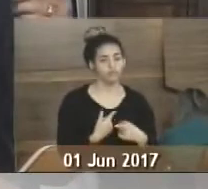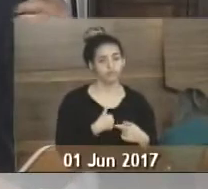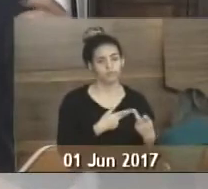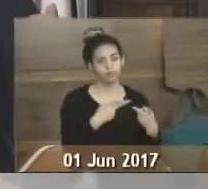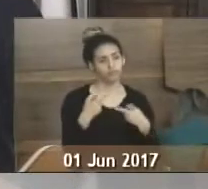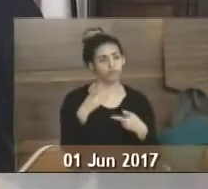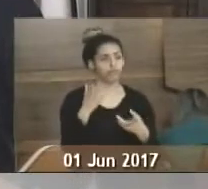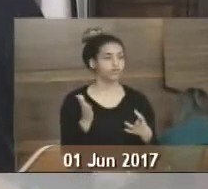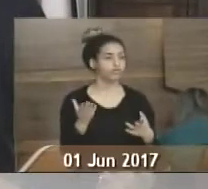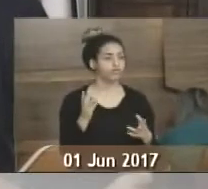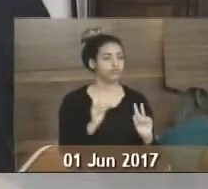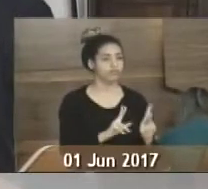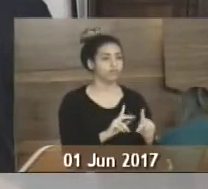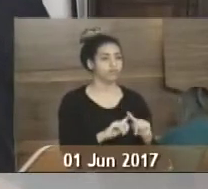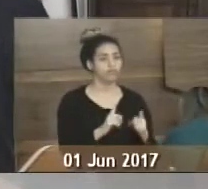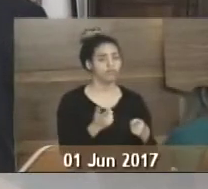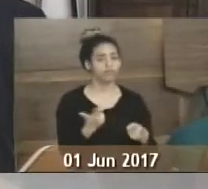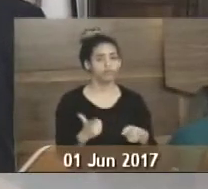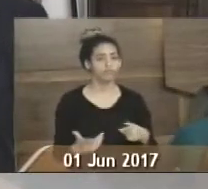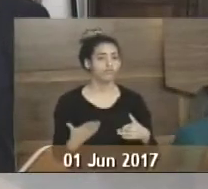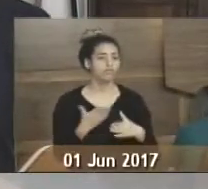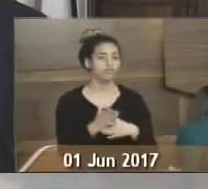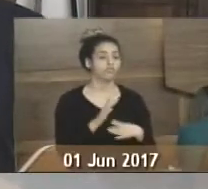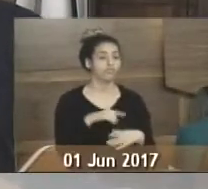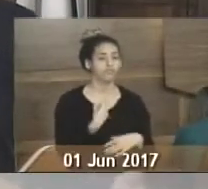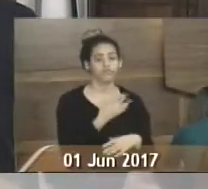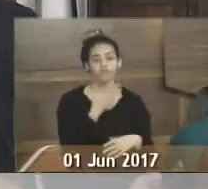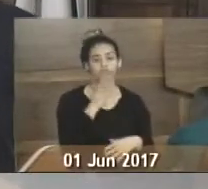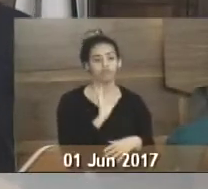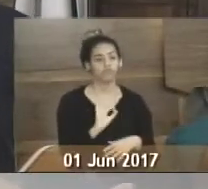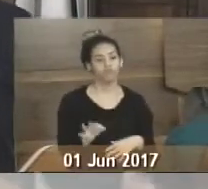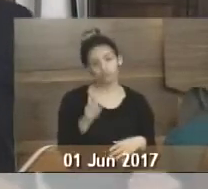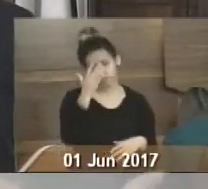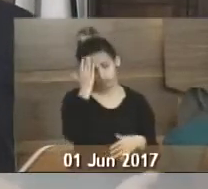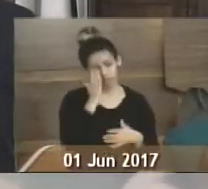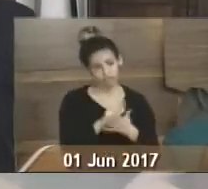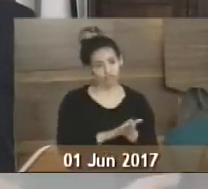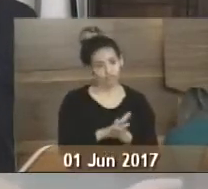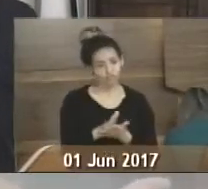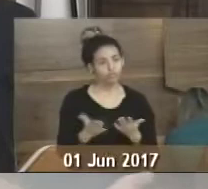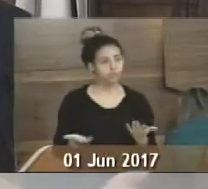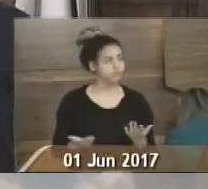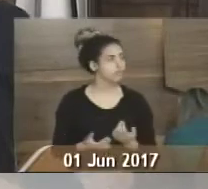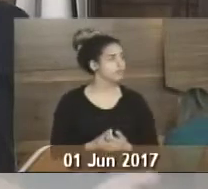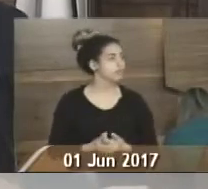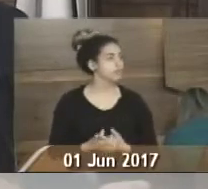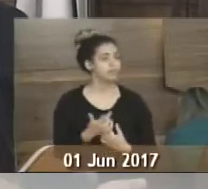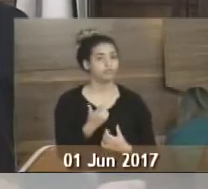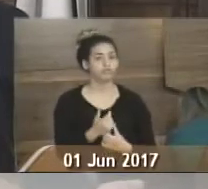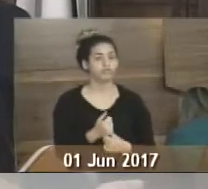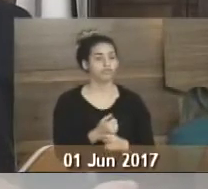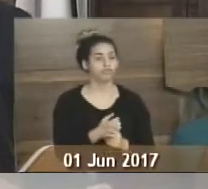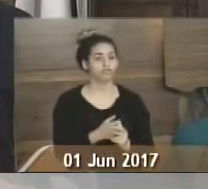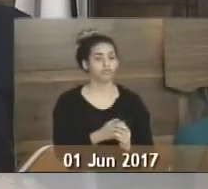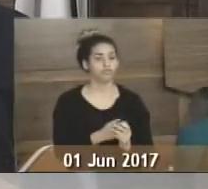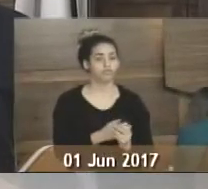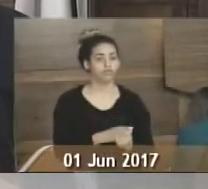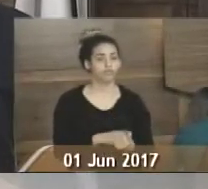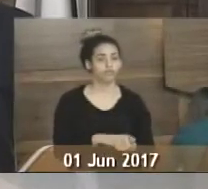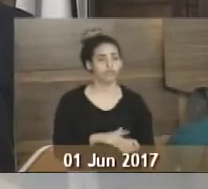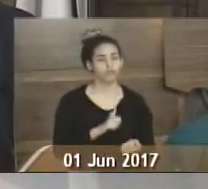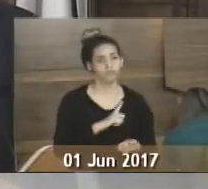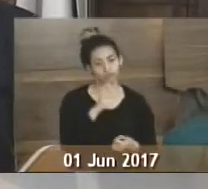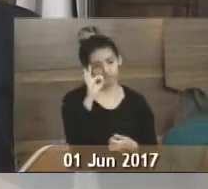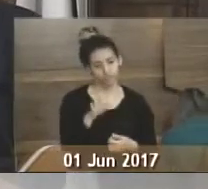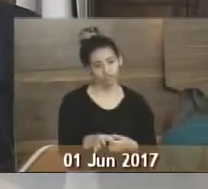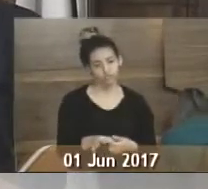o problema é, não tinha entrada, a gente chegava lá, não conhecia ninguém, as pessoas de fora, as pessoas que a gente não tinha acesso. Então, eu tenho